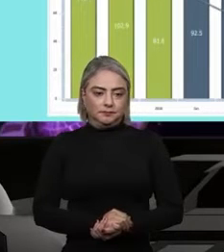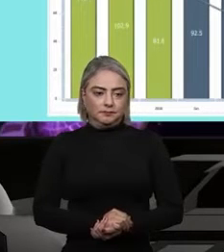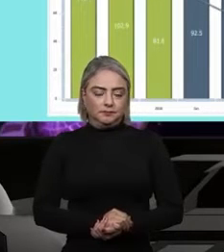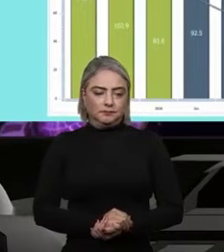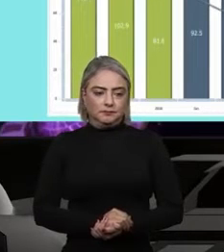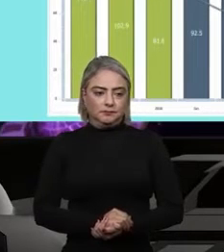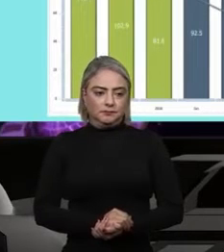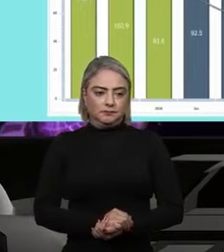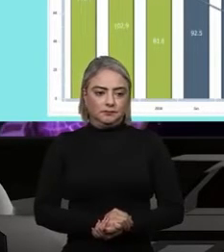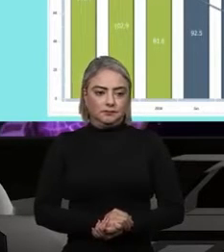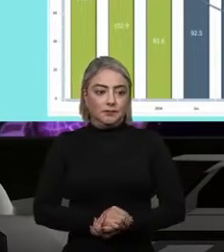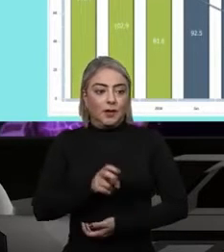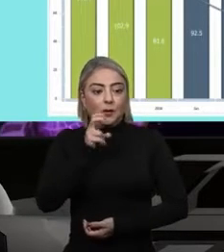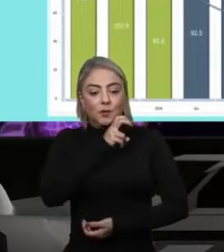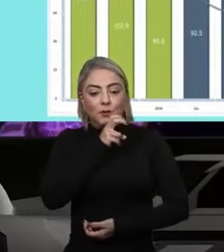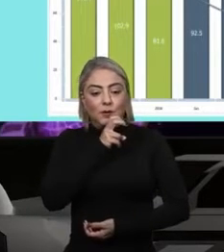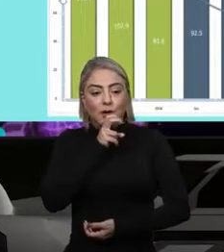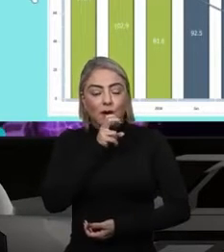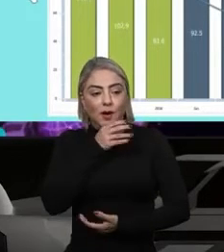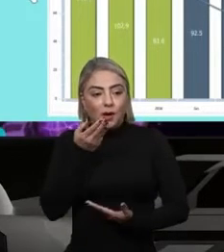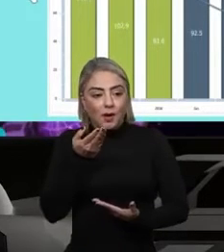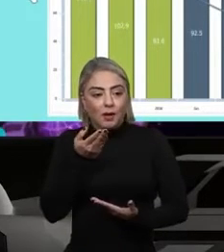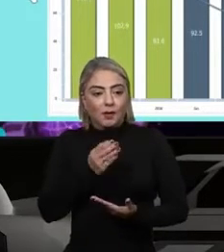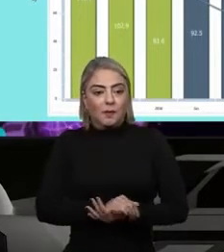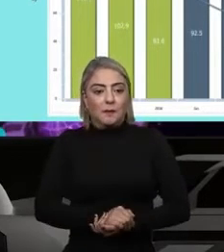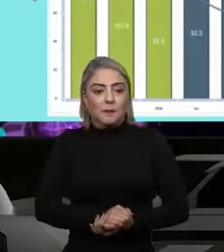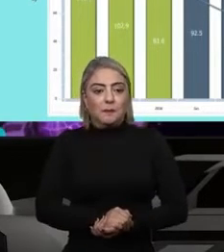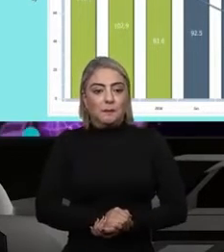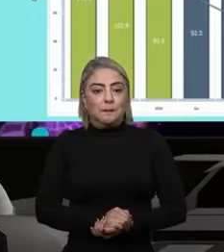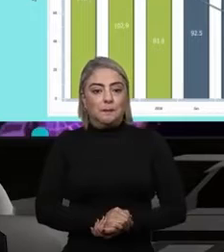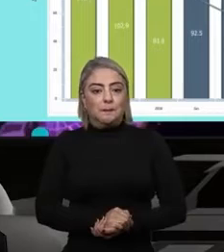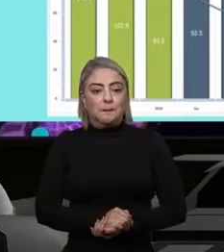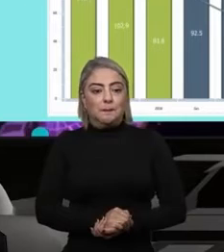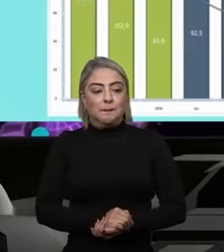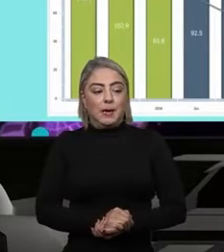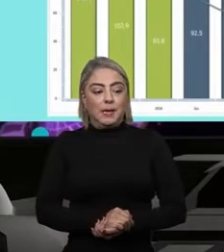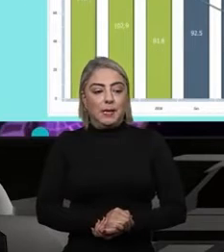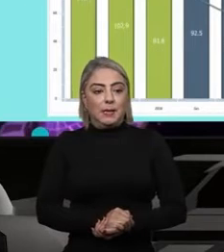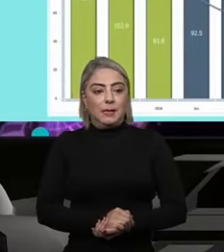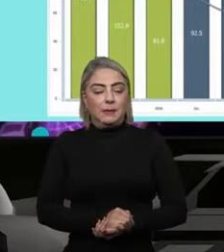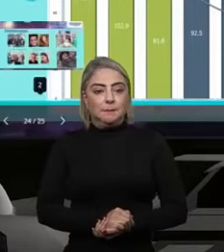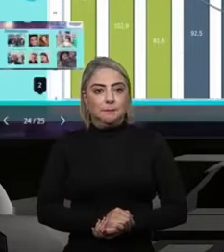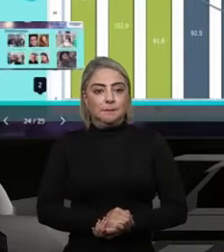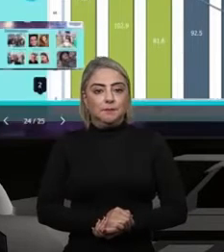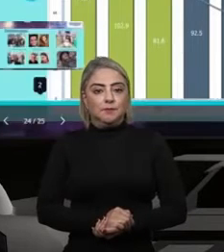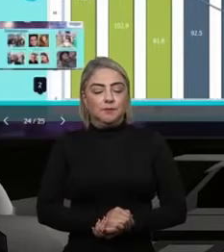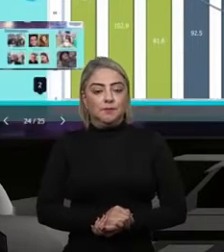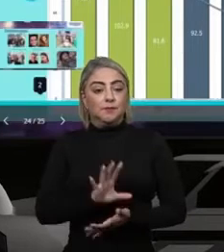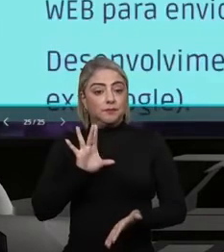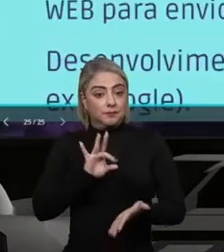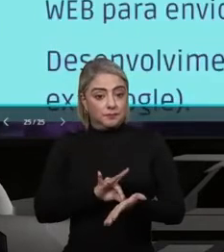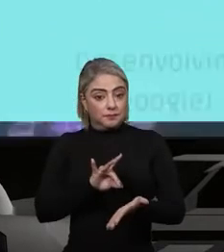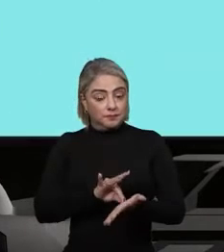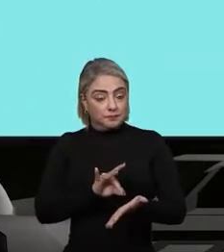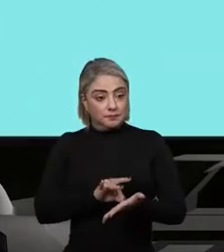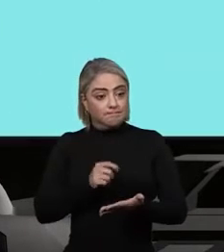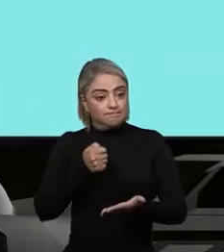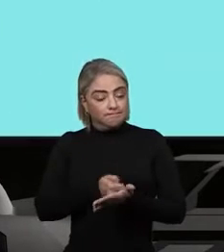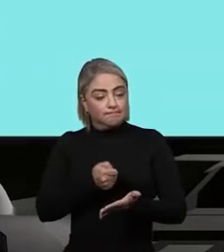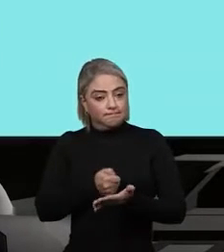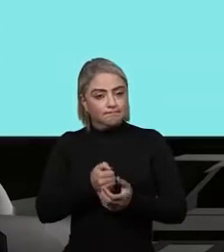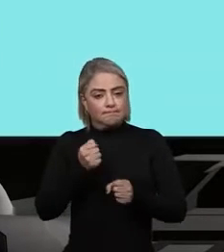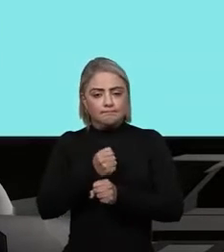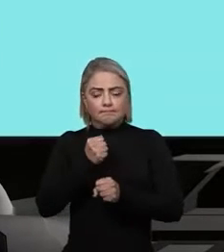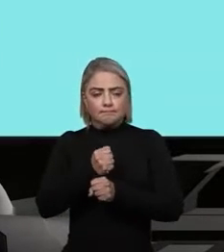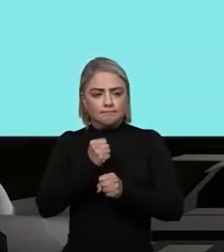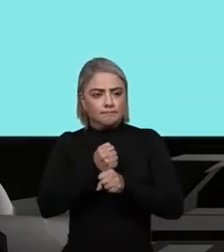A urgência fica obstruída. Então, essa realidade nos obrigou a construir